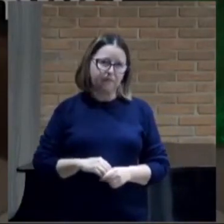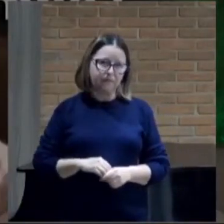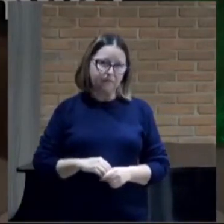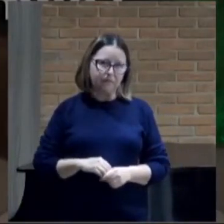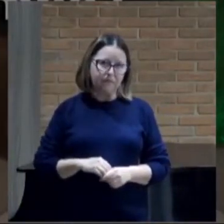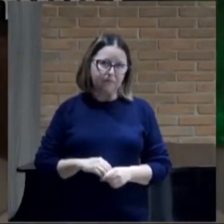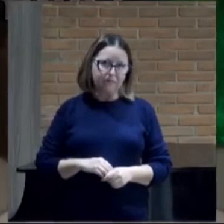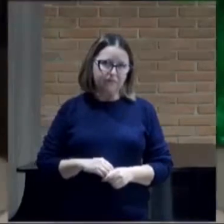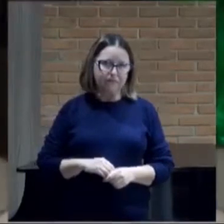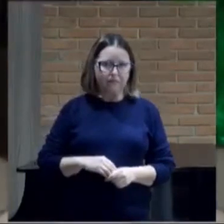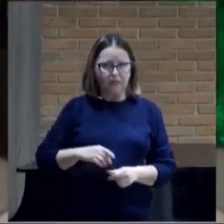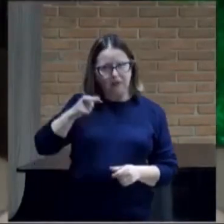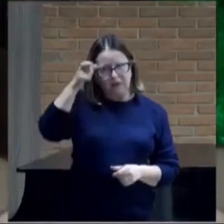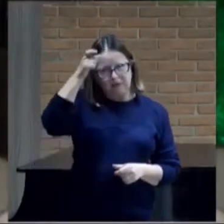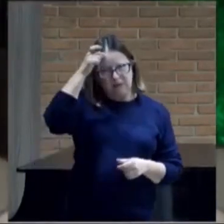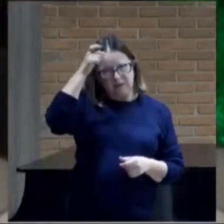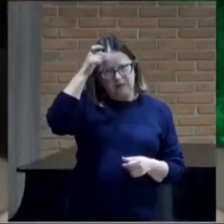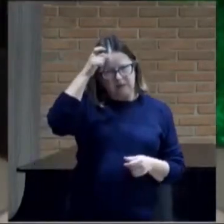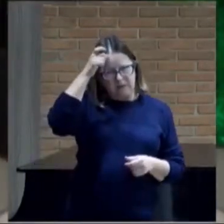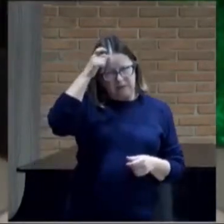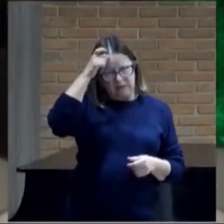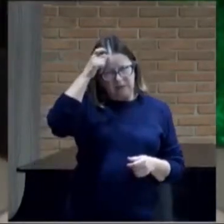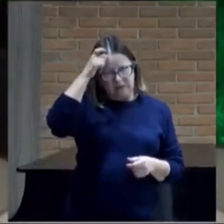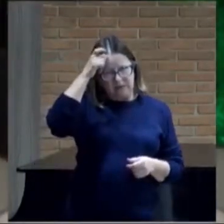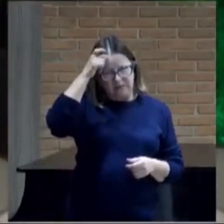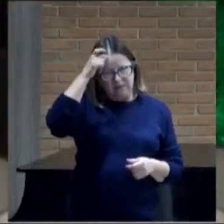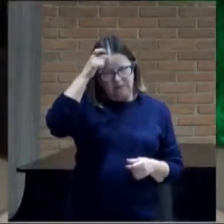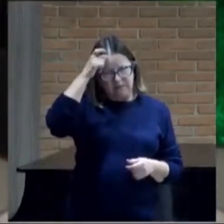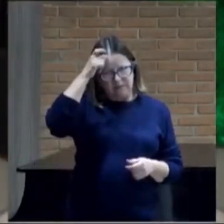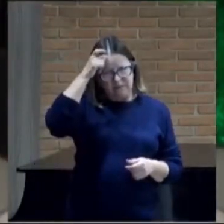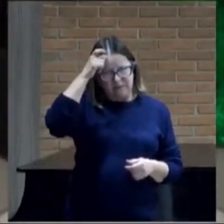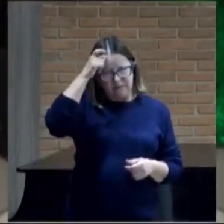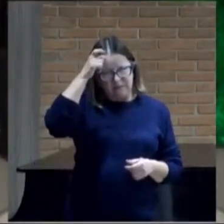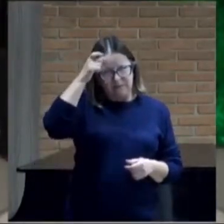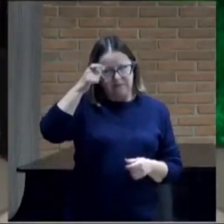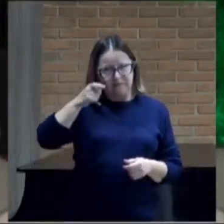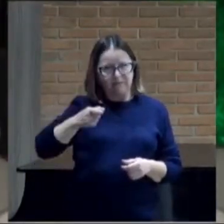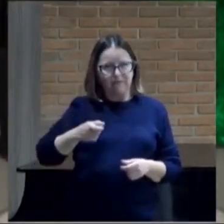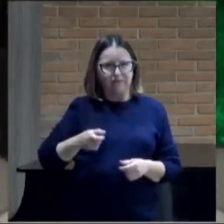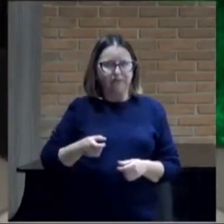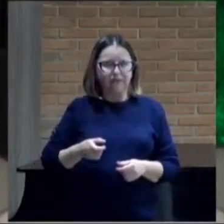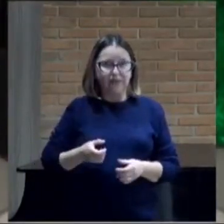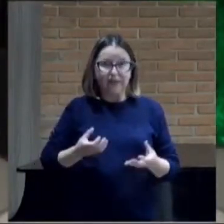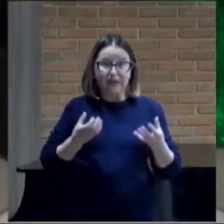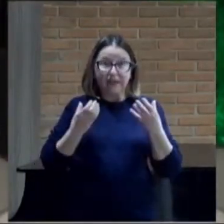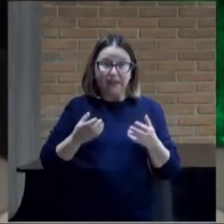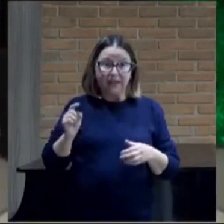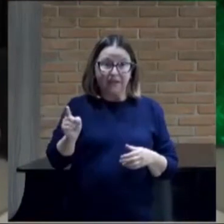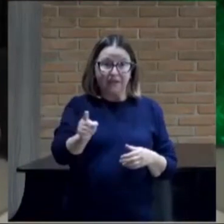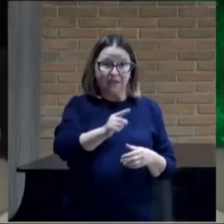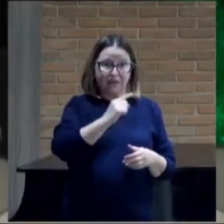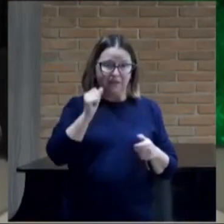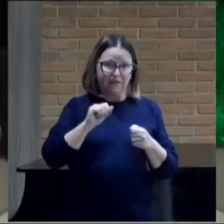Satanás tem como prioridade nos fazer